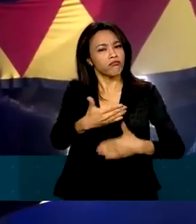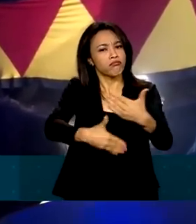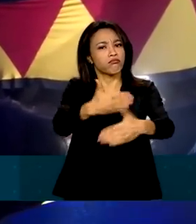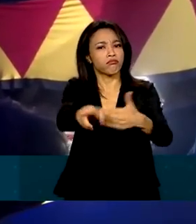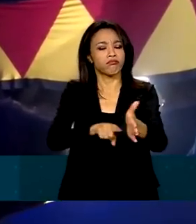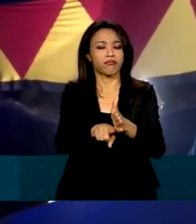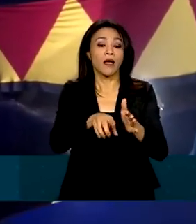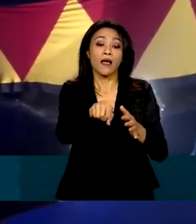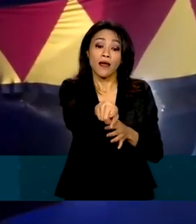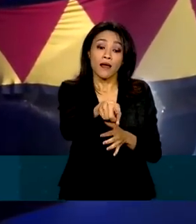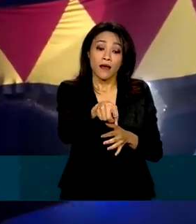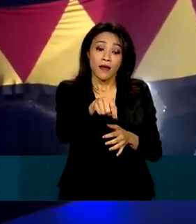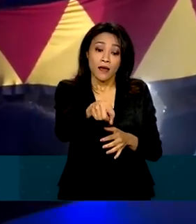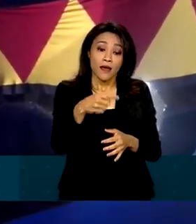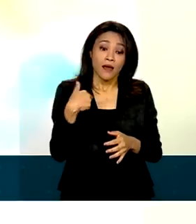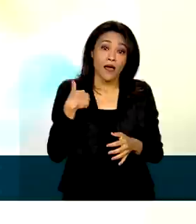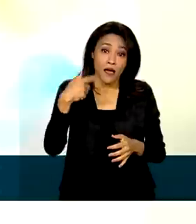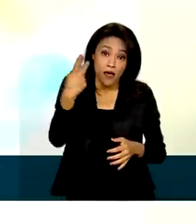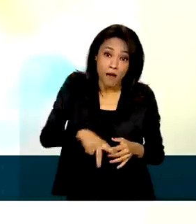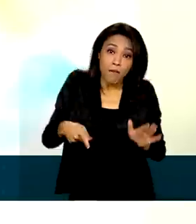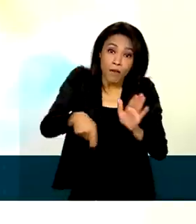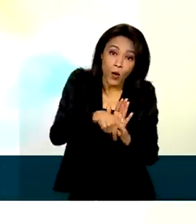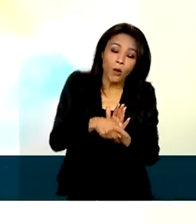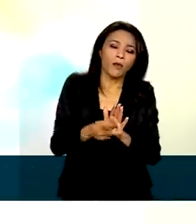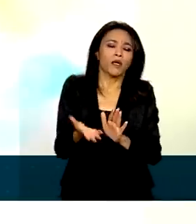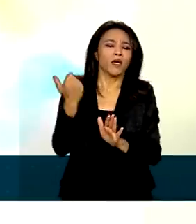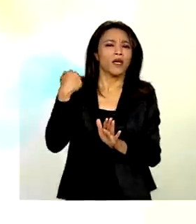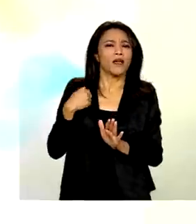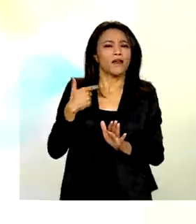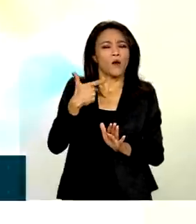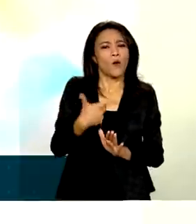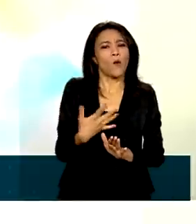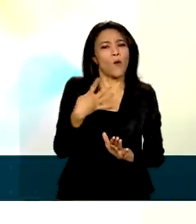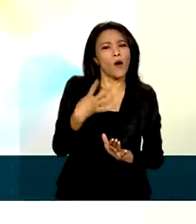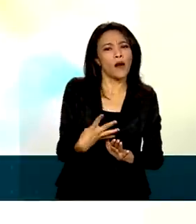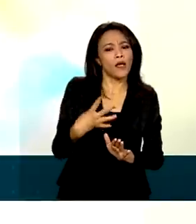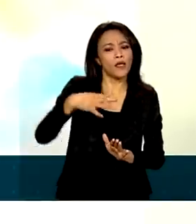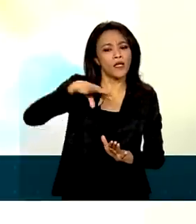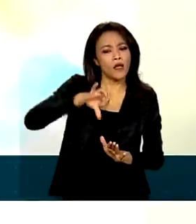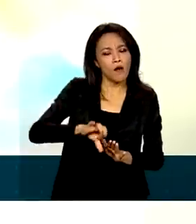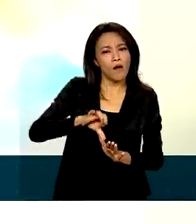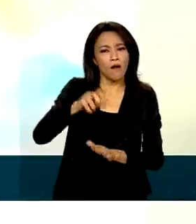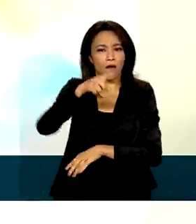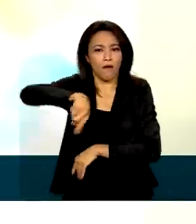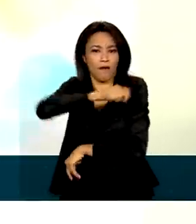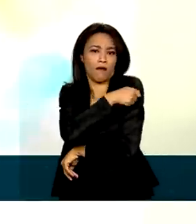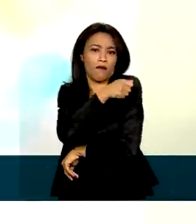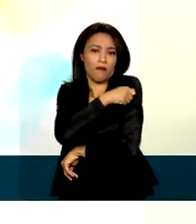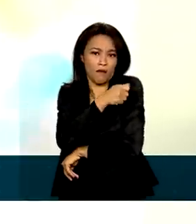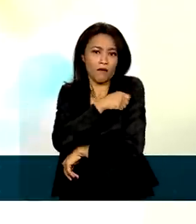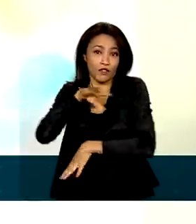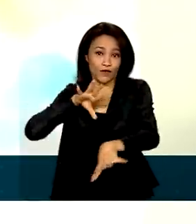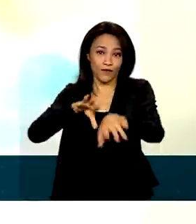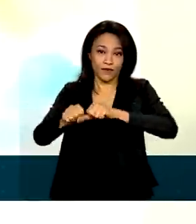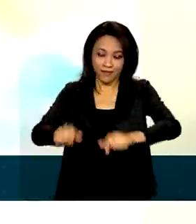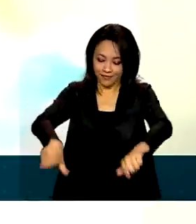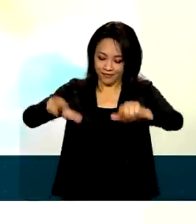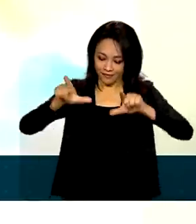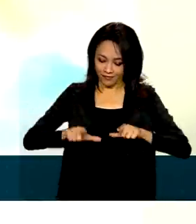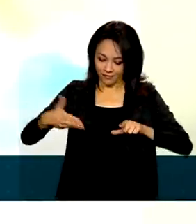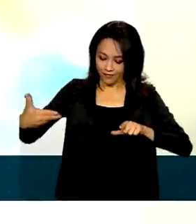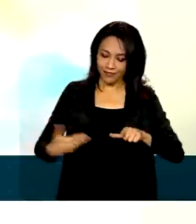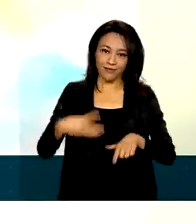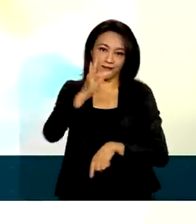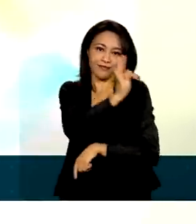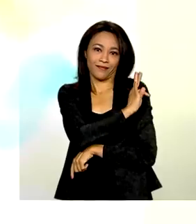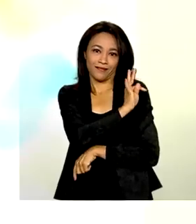Escola Nacional de Circo, da Funarte. Em fevereiro, a gente formou 49 alunos que ganharam o diploma de curso técnico